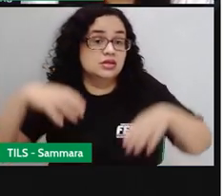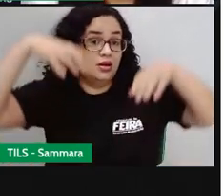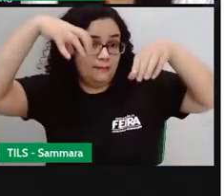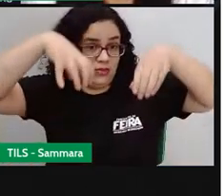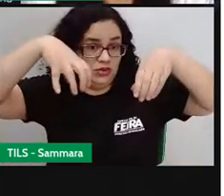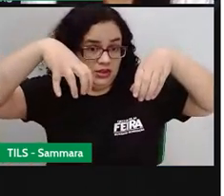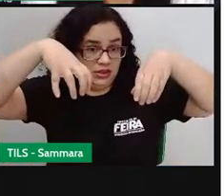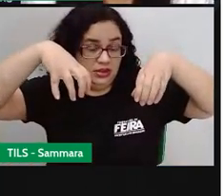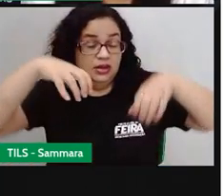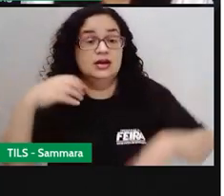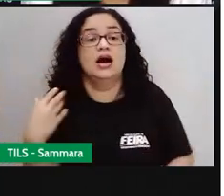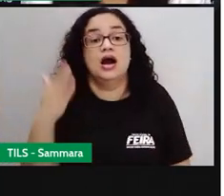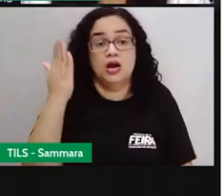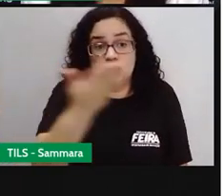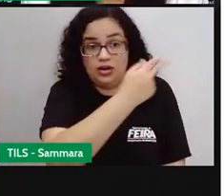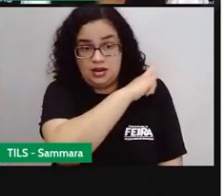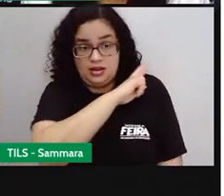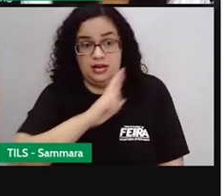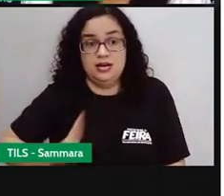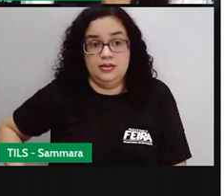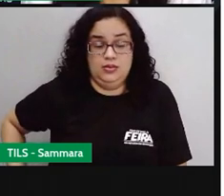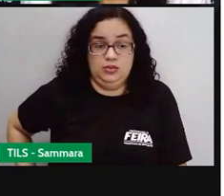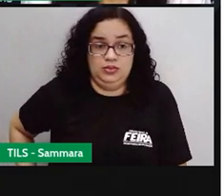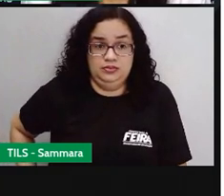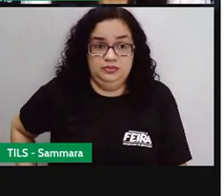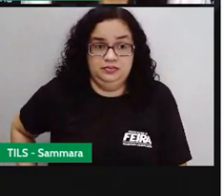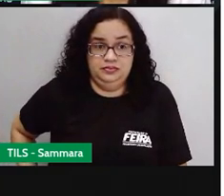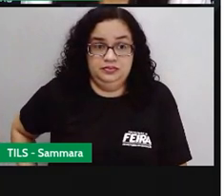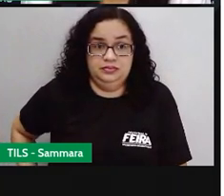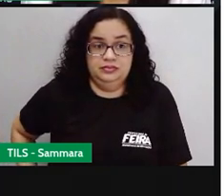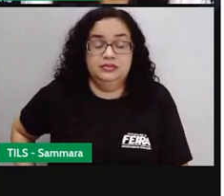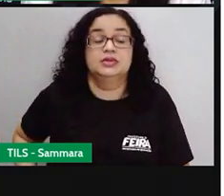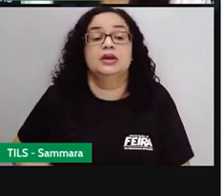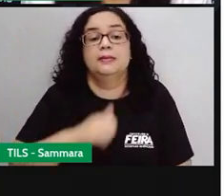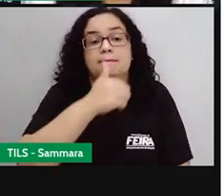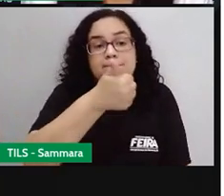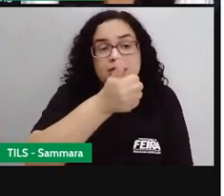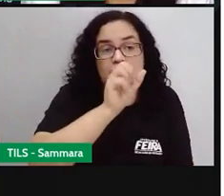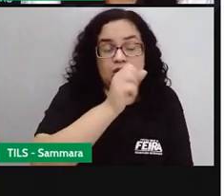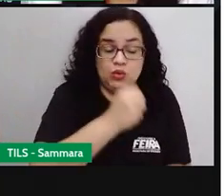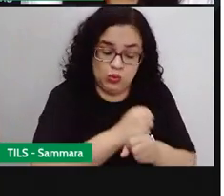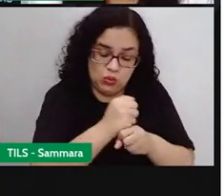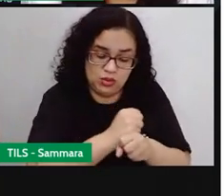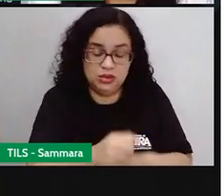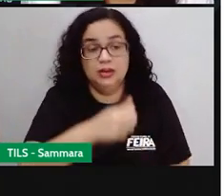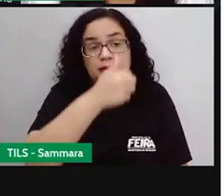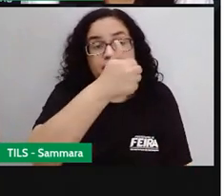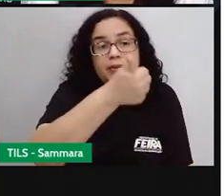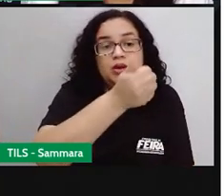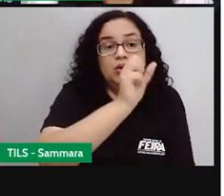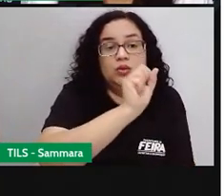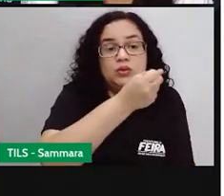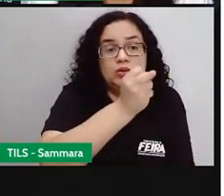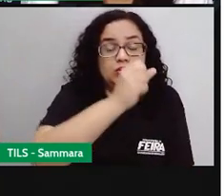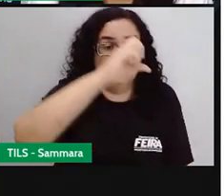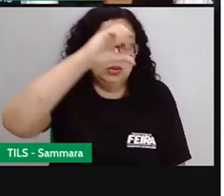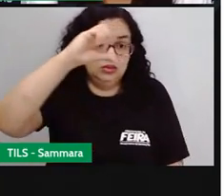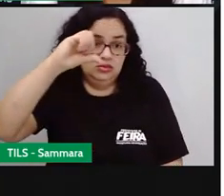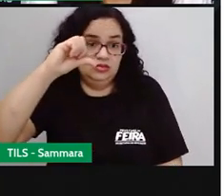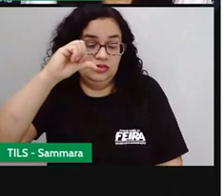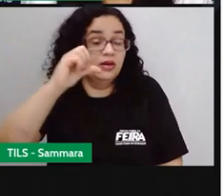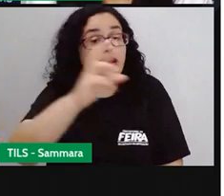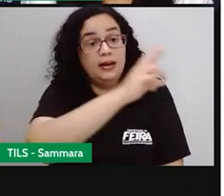monarquia pra seguir a república. Então, em 1889, foi proclamada a